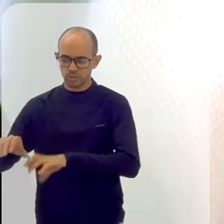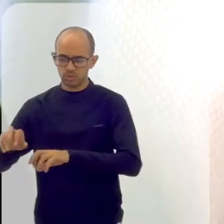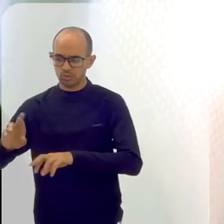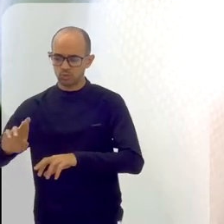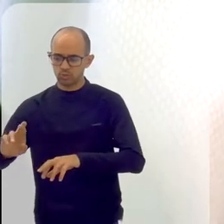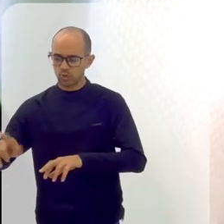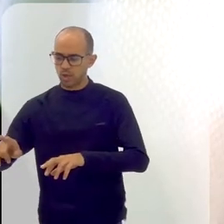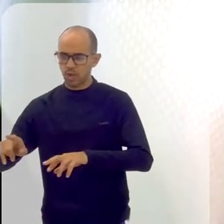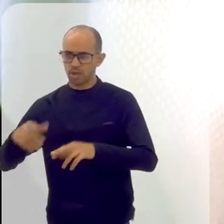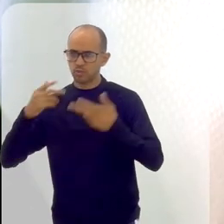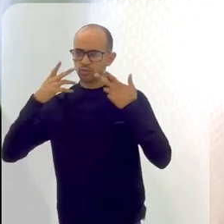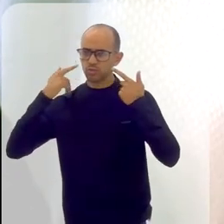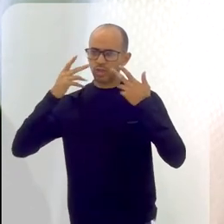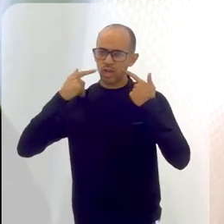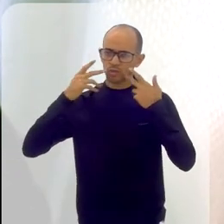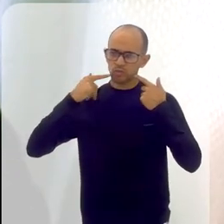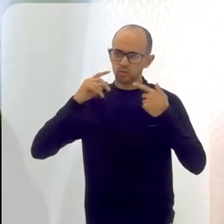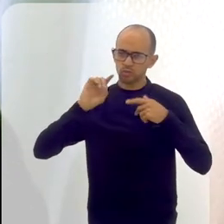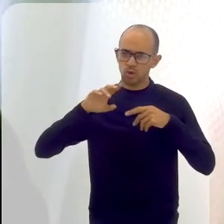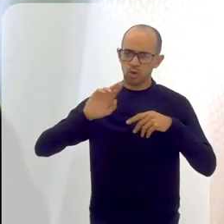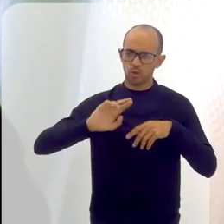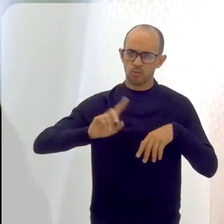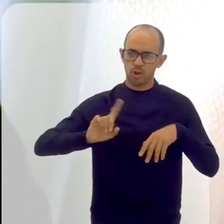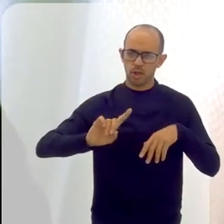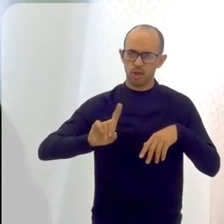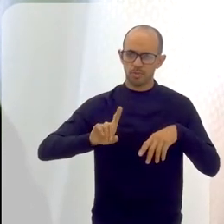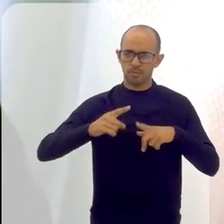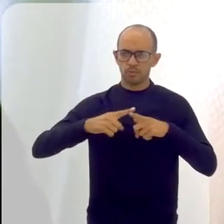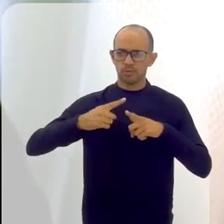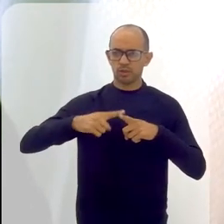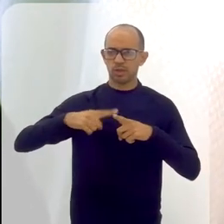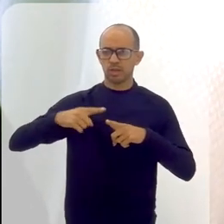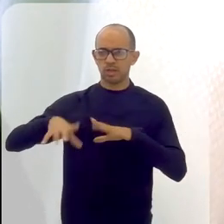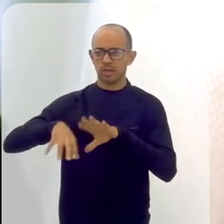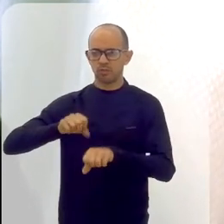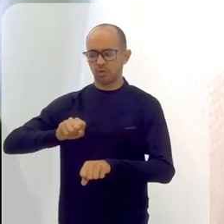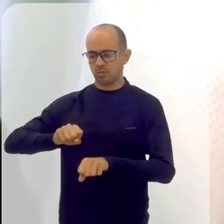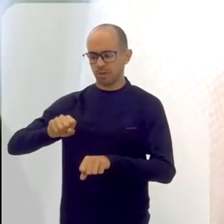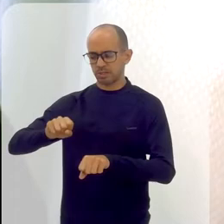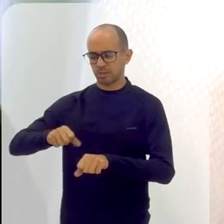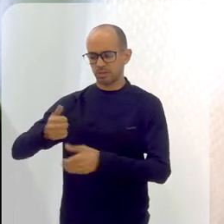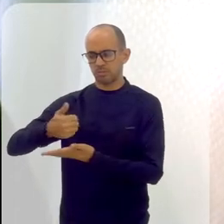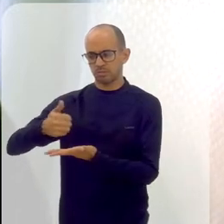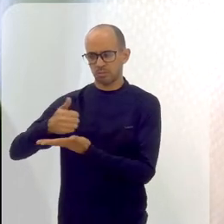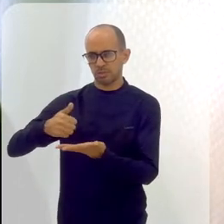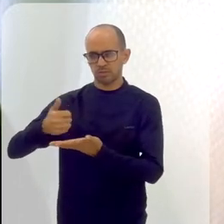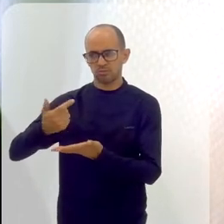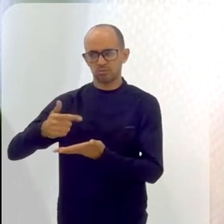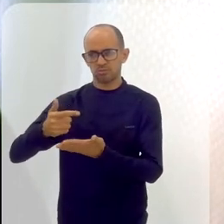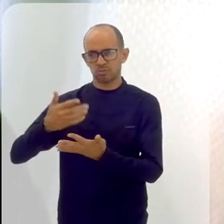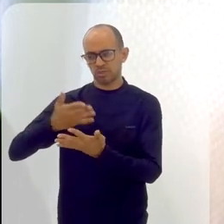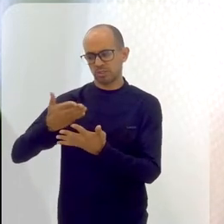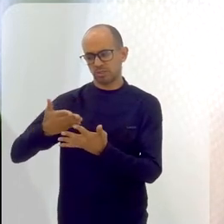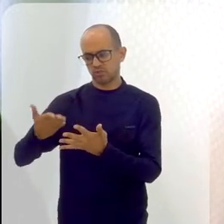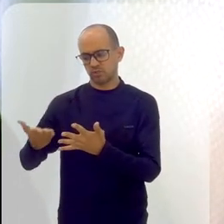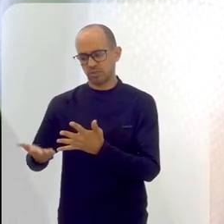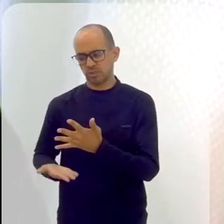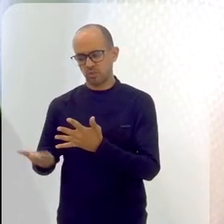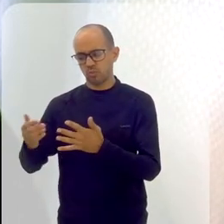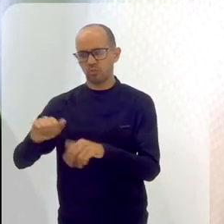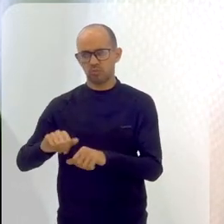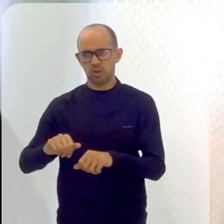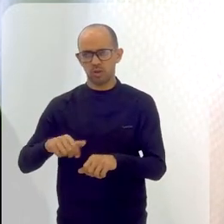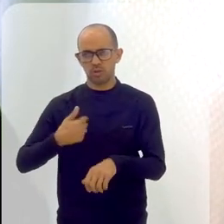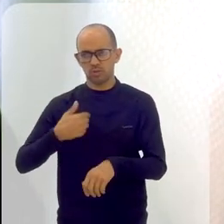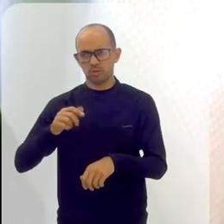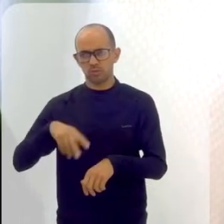Porque dentro da formação básica, gente tem talvez uma questão de não ter a subdivisão, né? Acontece o concurso que